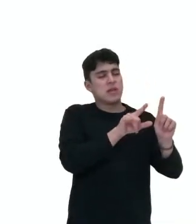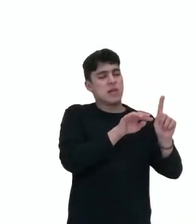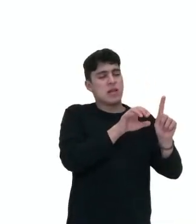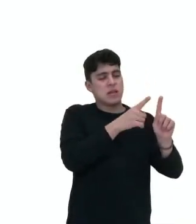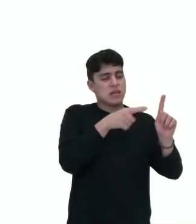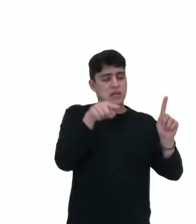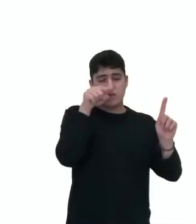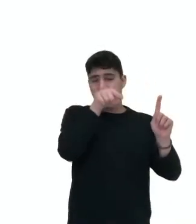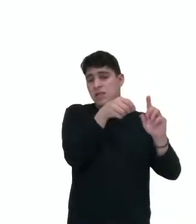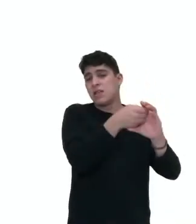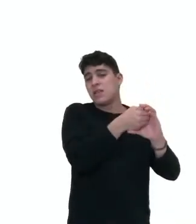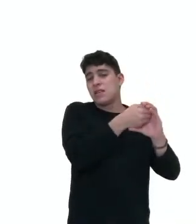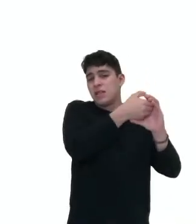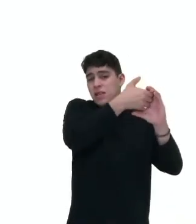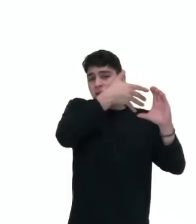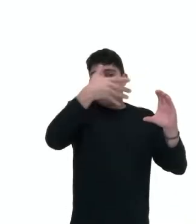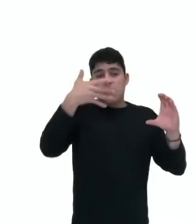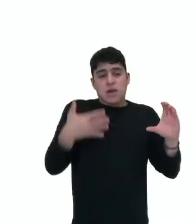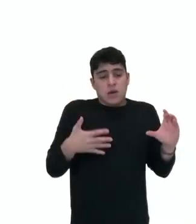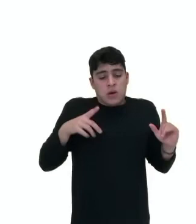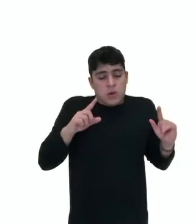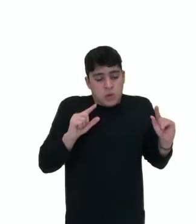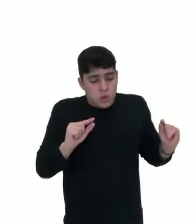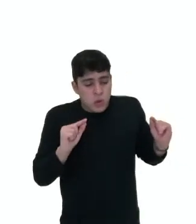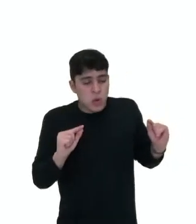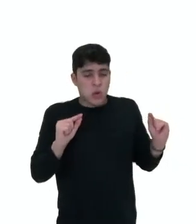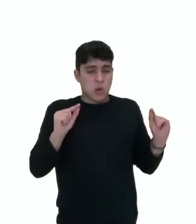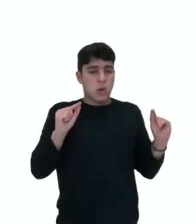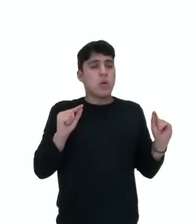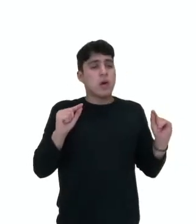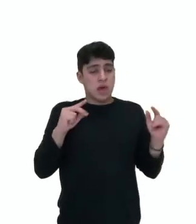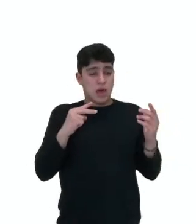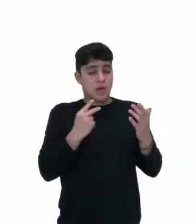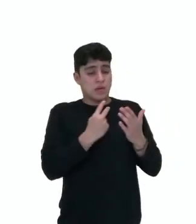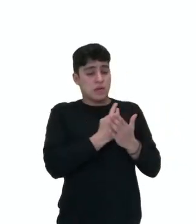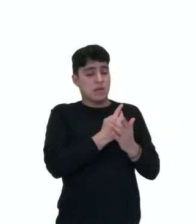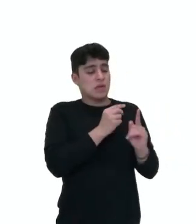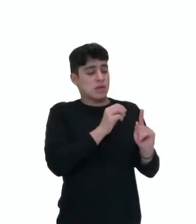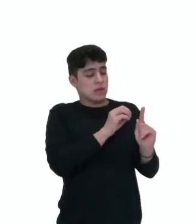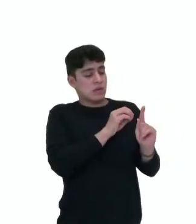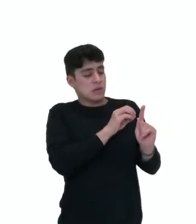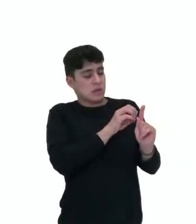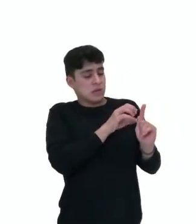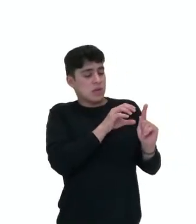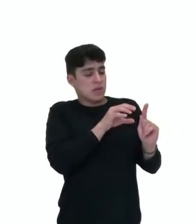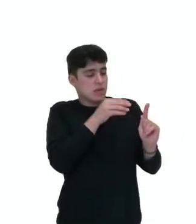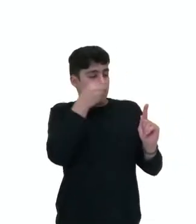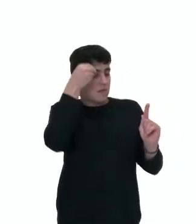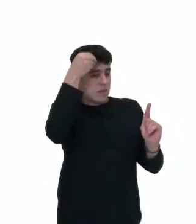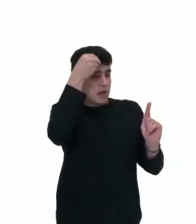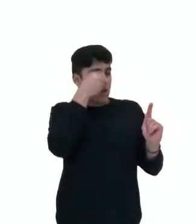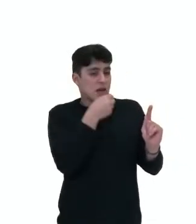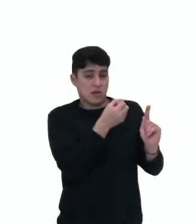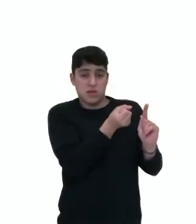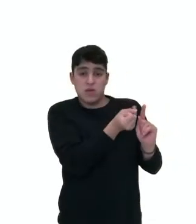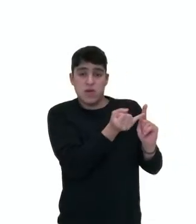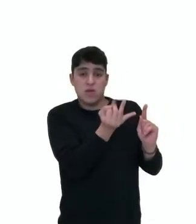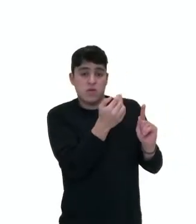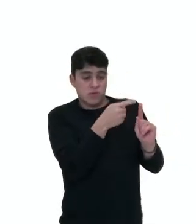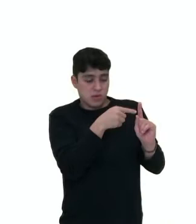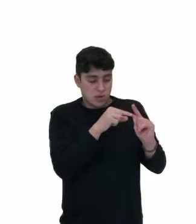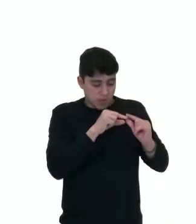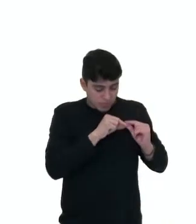é caracterizado com uma dilatação que se forma na parede mais enfraquecida de algumas artérias.